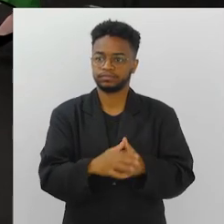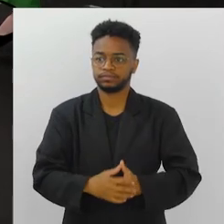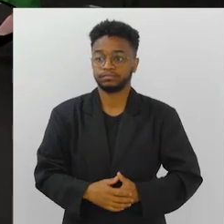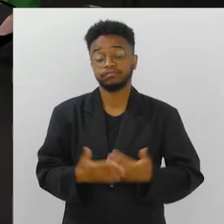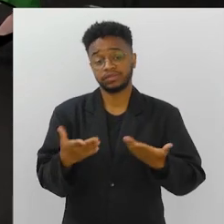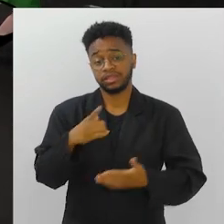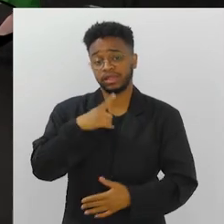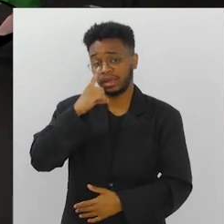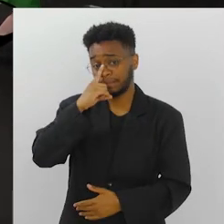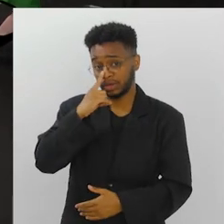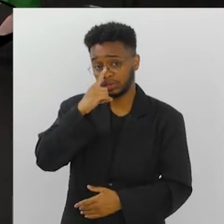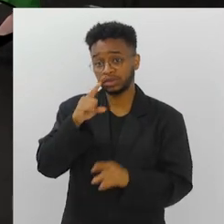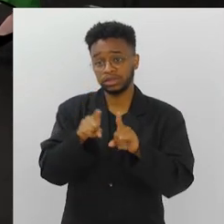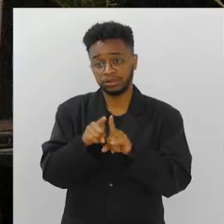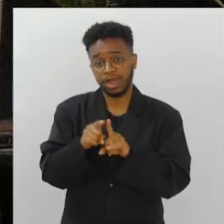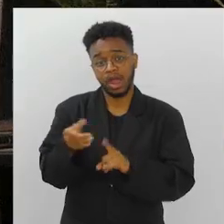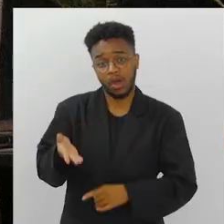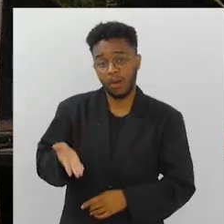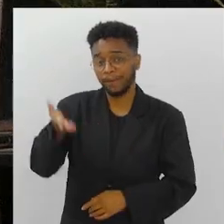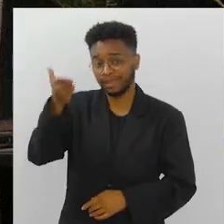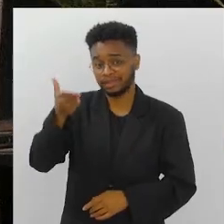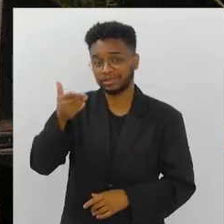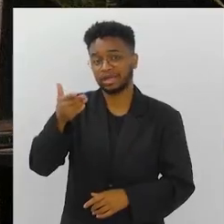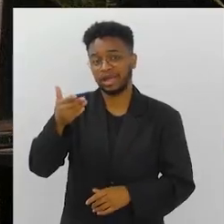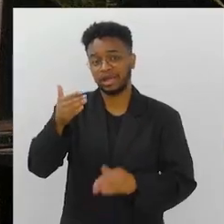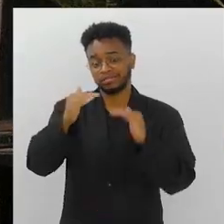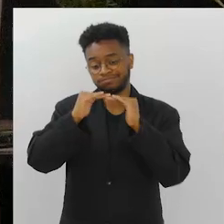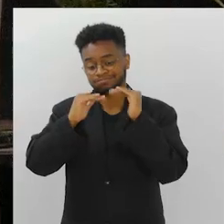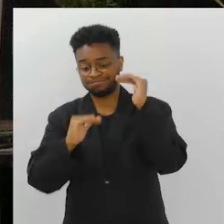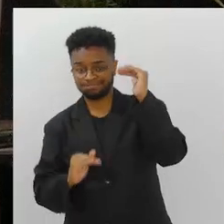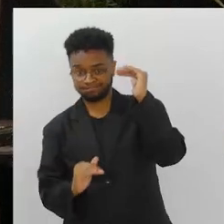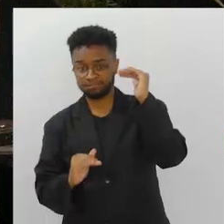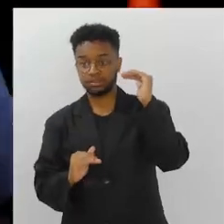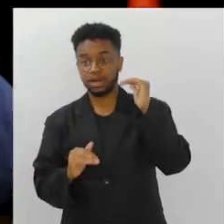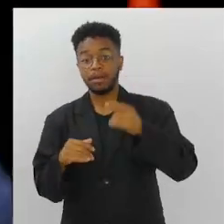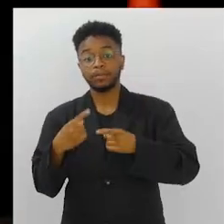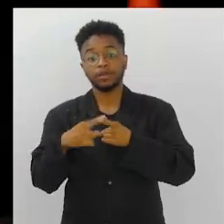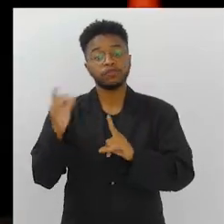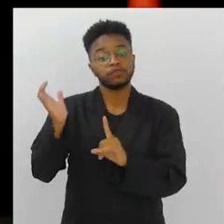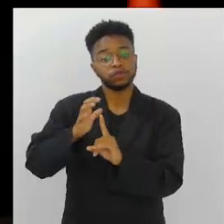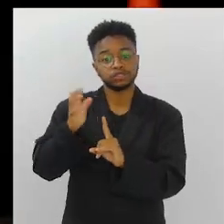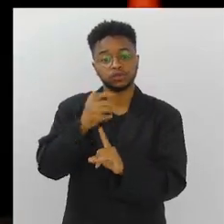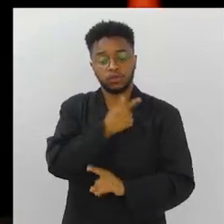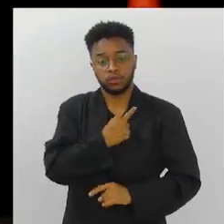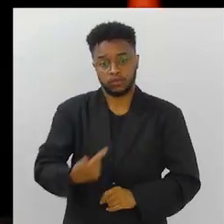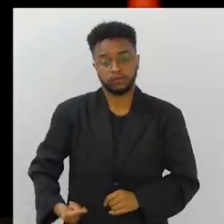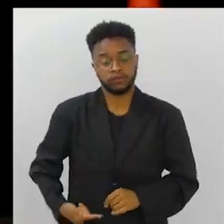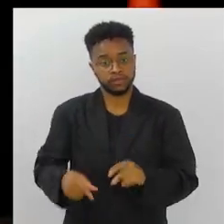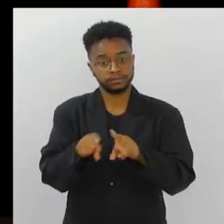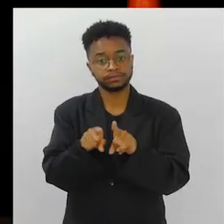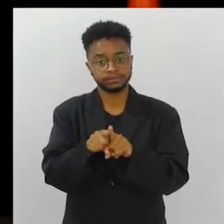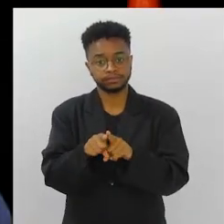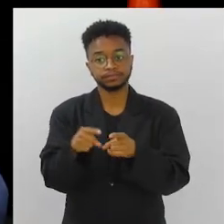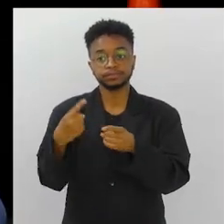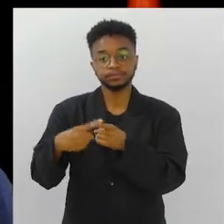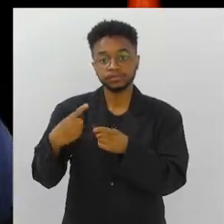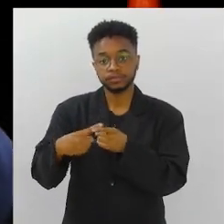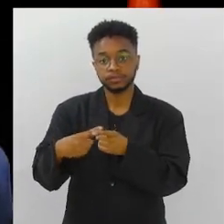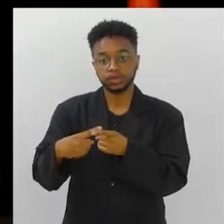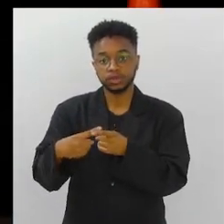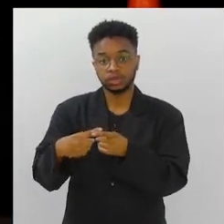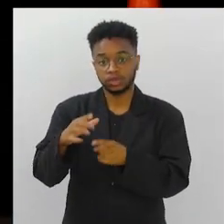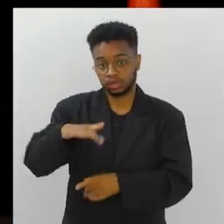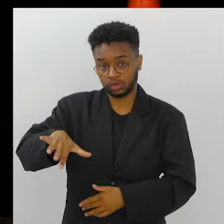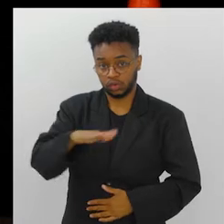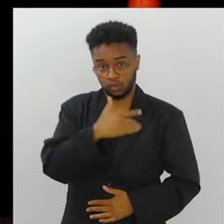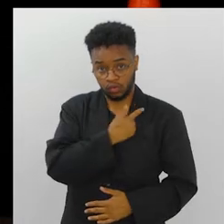dessa cirurgia. é um risco de aumentar ainda mais esse abismo. Porque impacta diretamente a questão governamental. na verdade, sobra